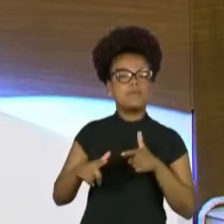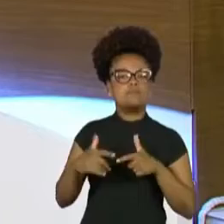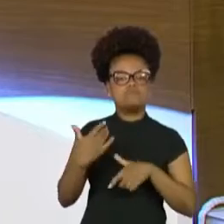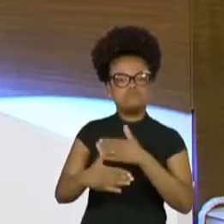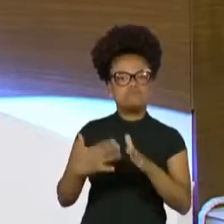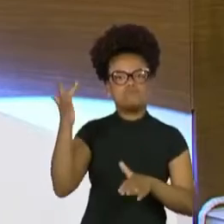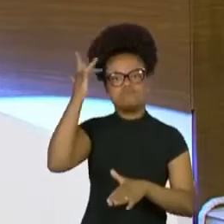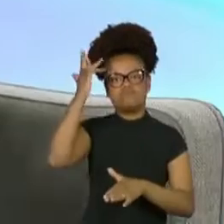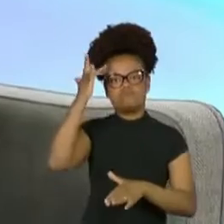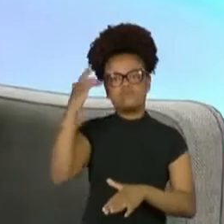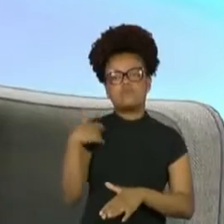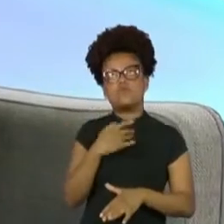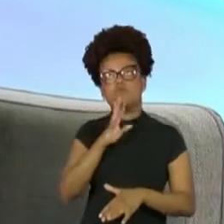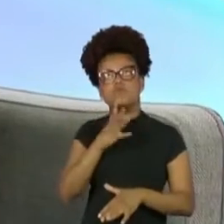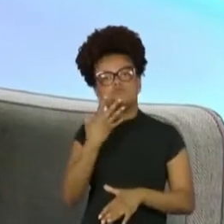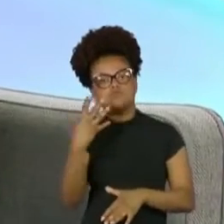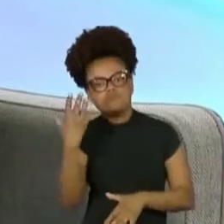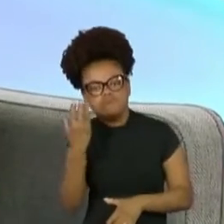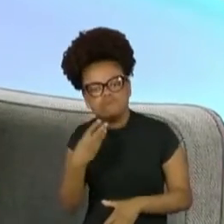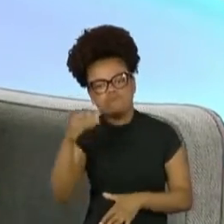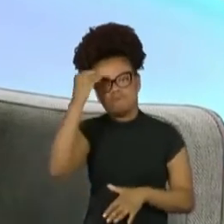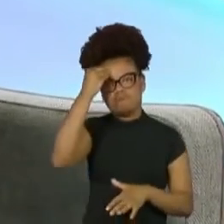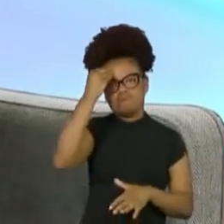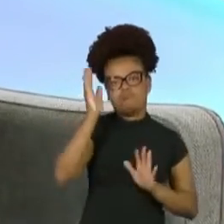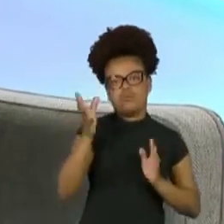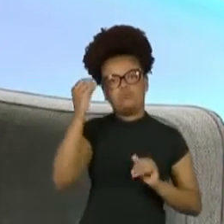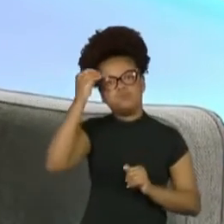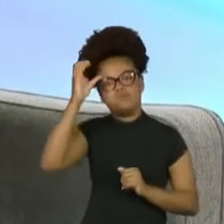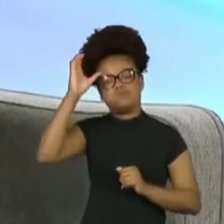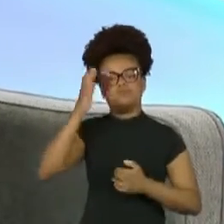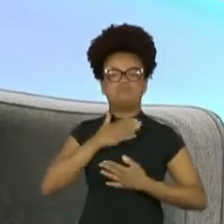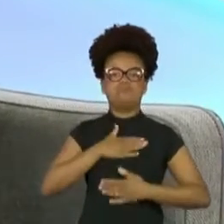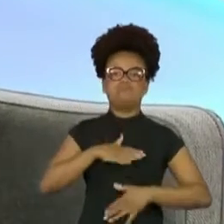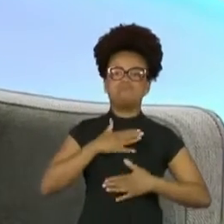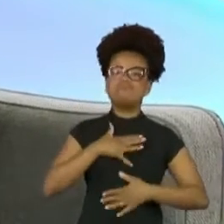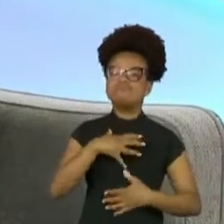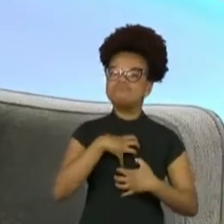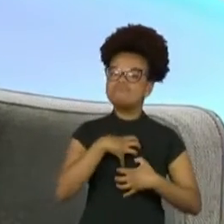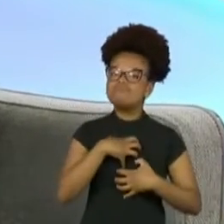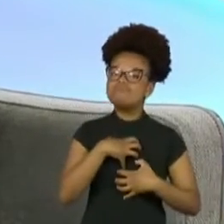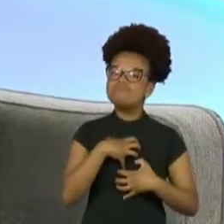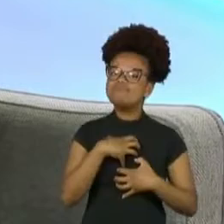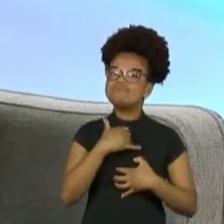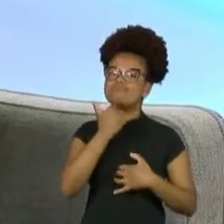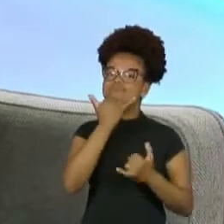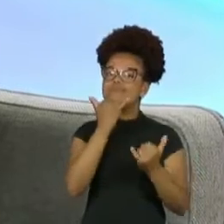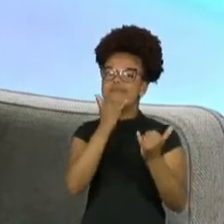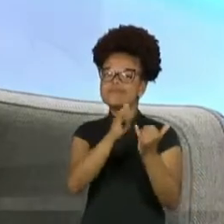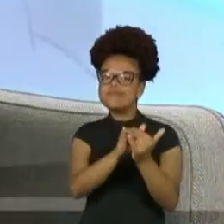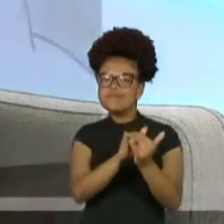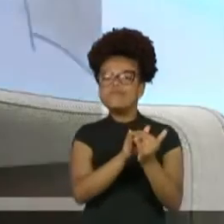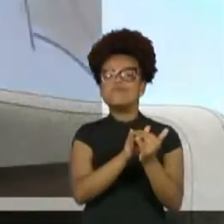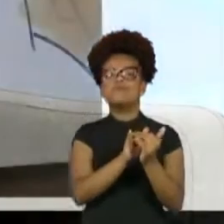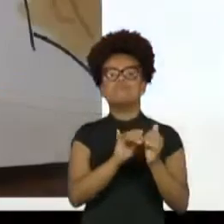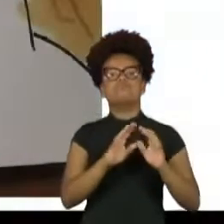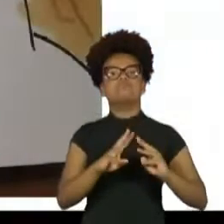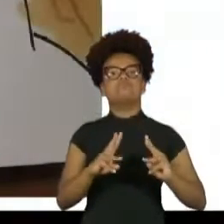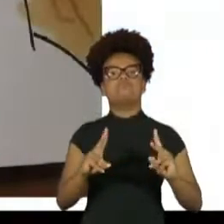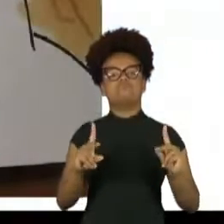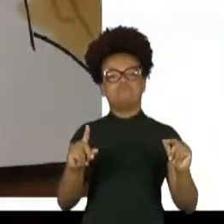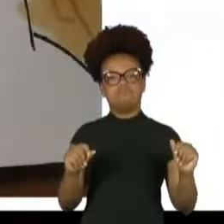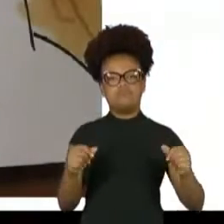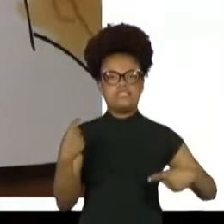mais maturidade e mais tranquilidade para enfrentar essas discussões, essas